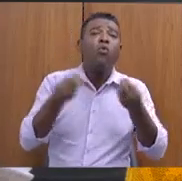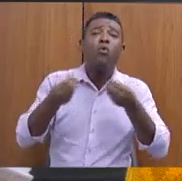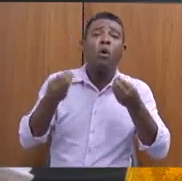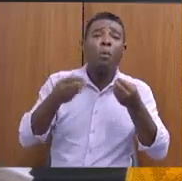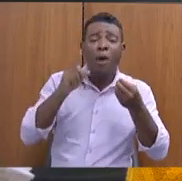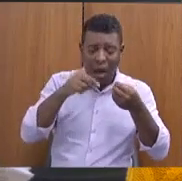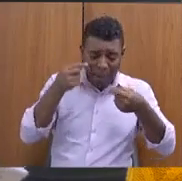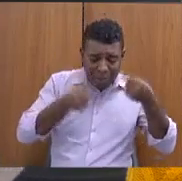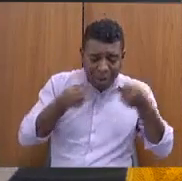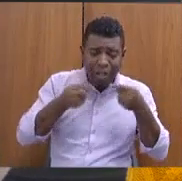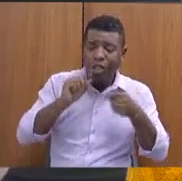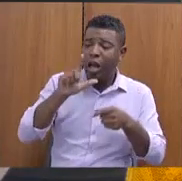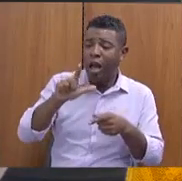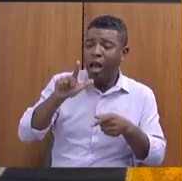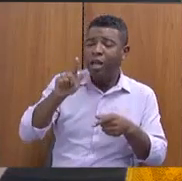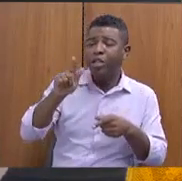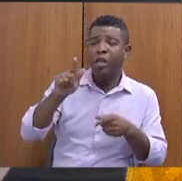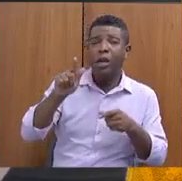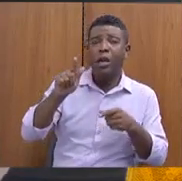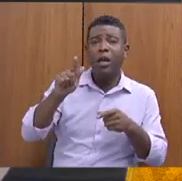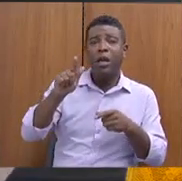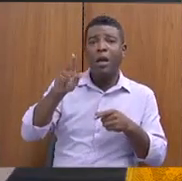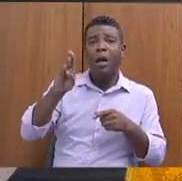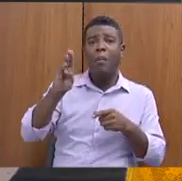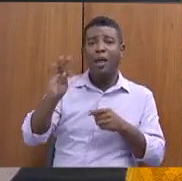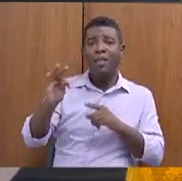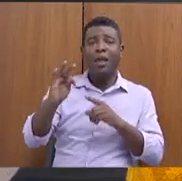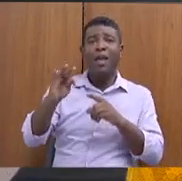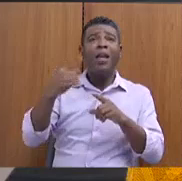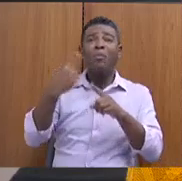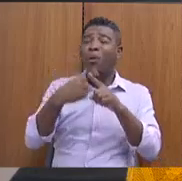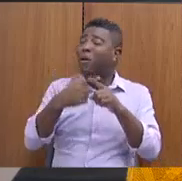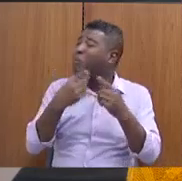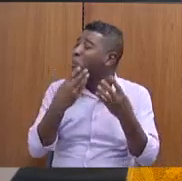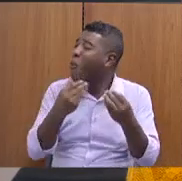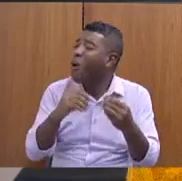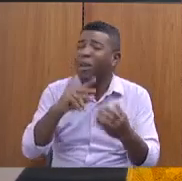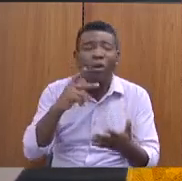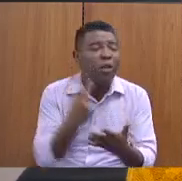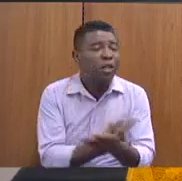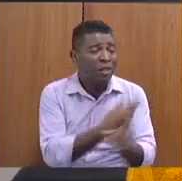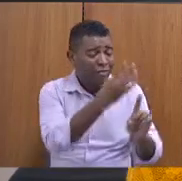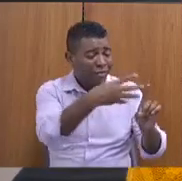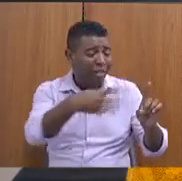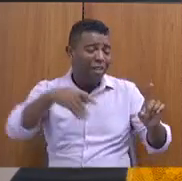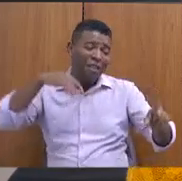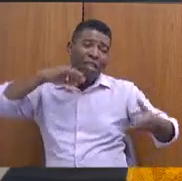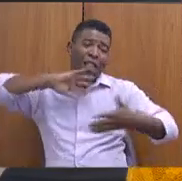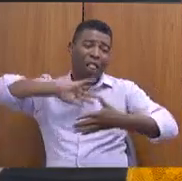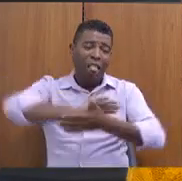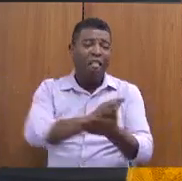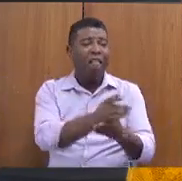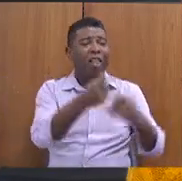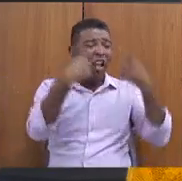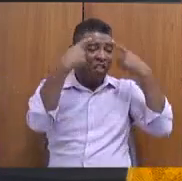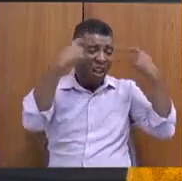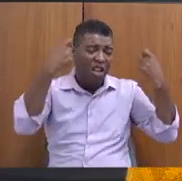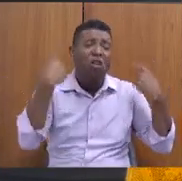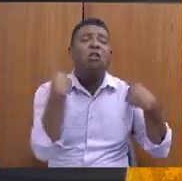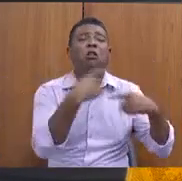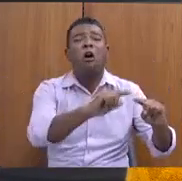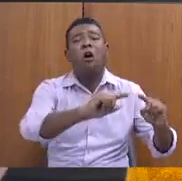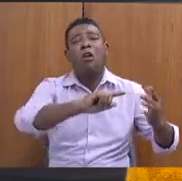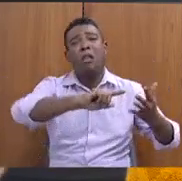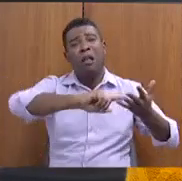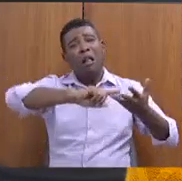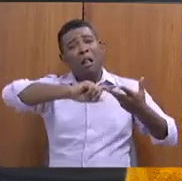no Estado. E me preocupa, porque os dados de LGBTfobia, de violência e de assassinato de pessoas LGBT no Brasil e em Minas